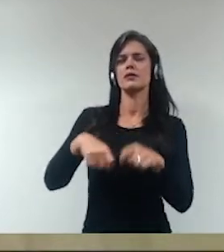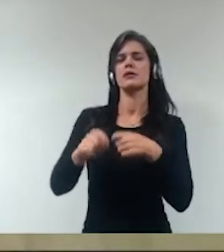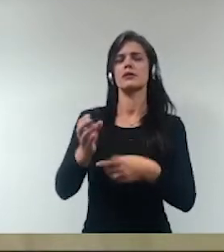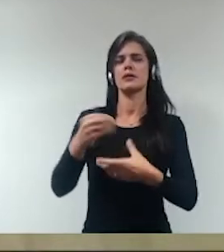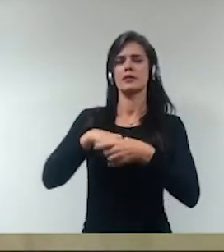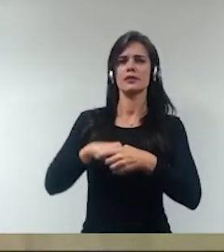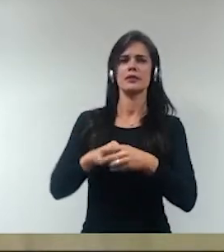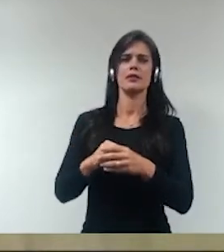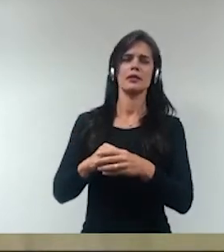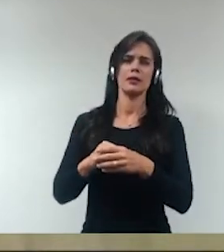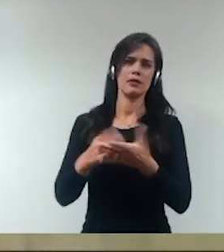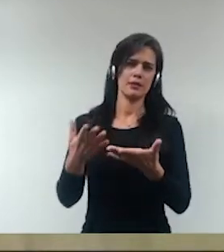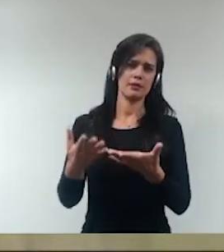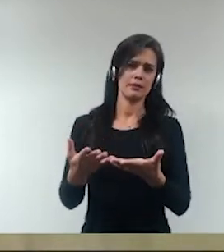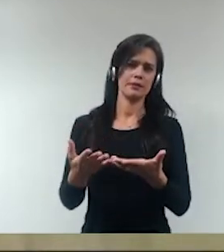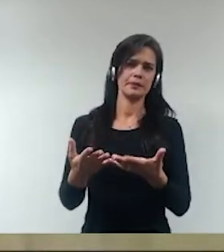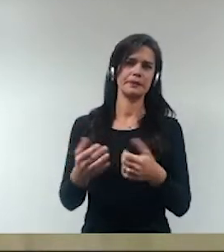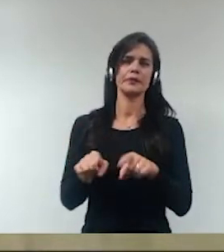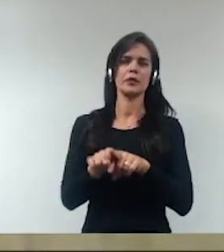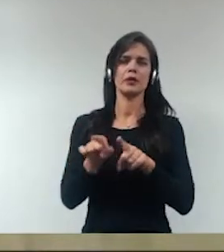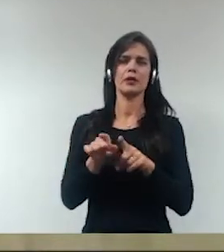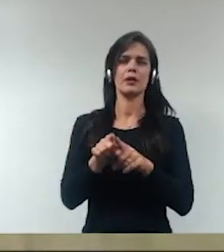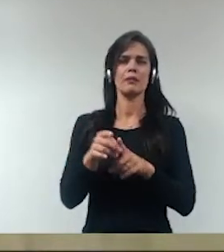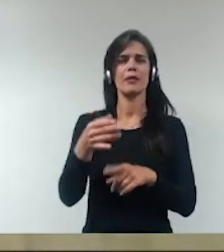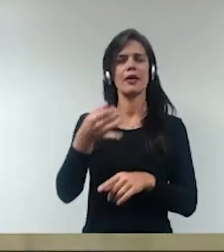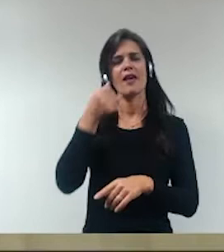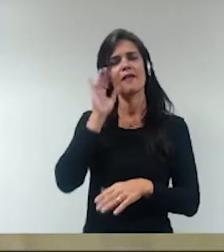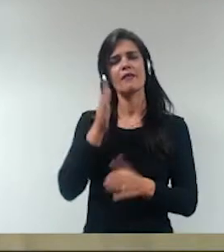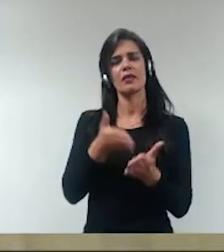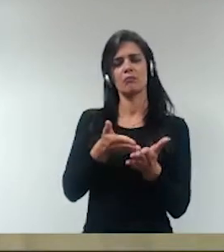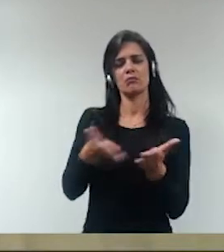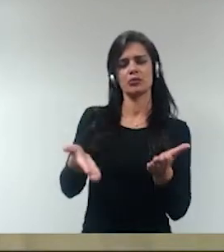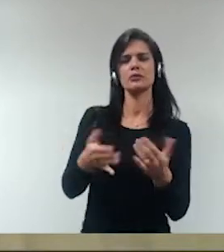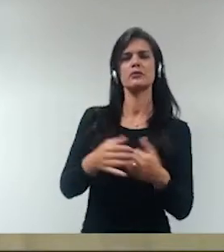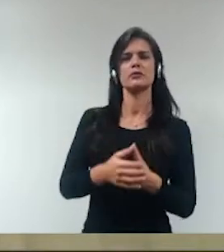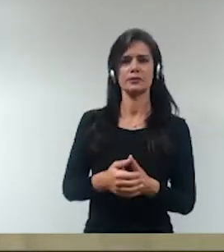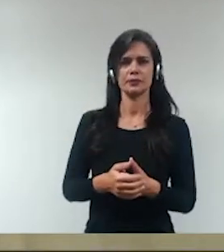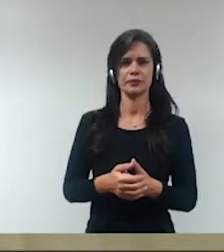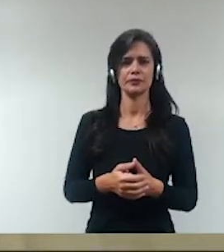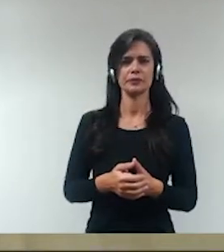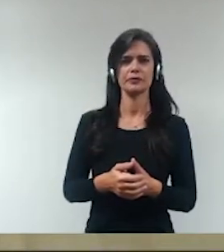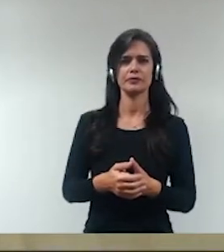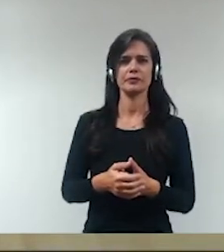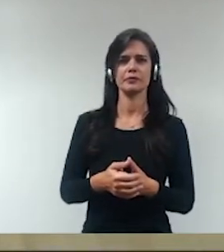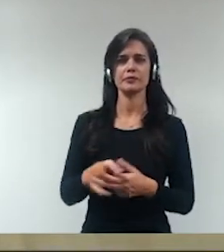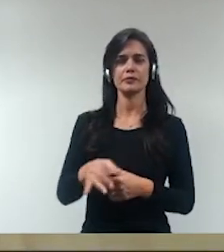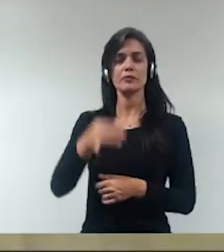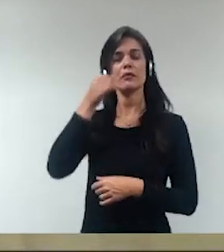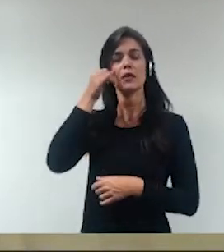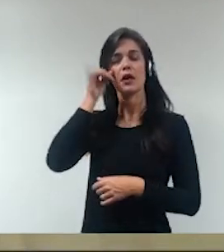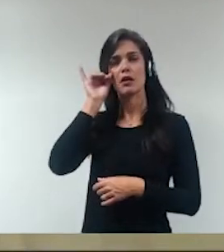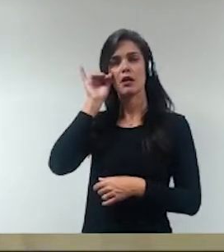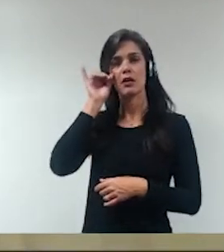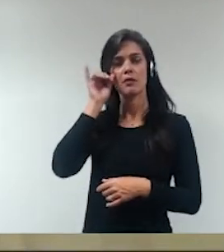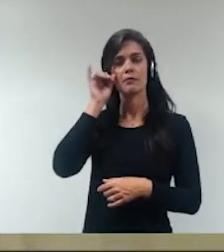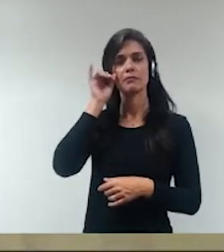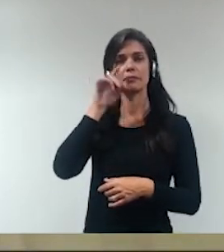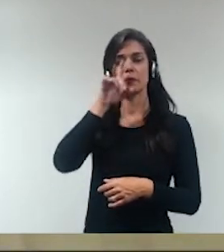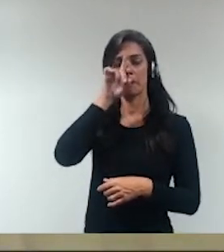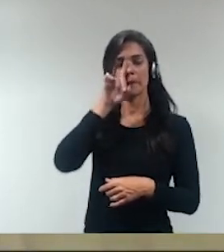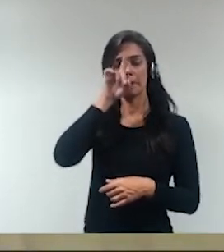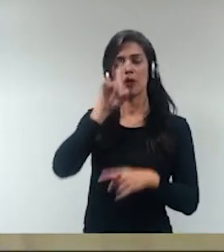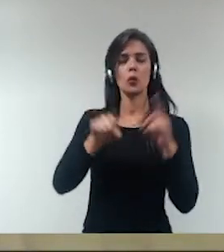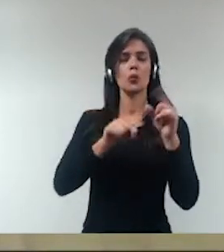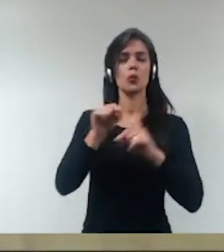éticos de conduta. Então, quando se fala em prevenção de risco, é o quê?